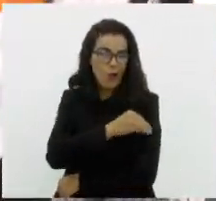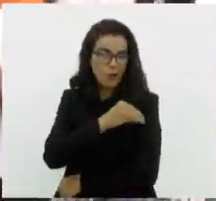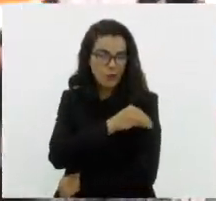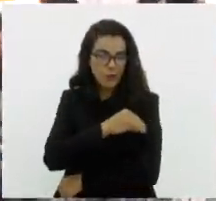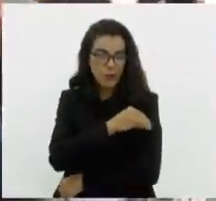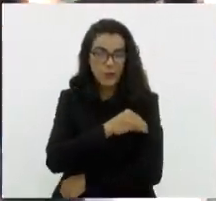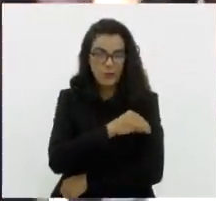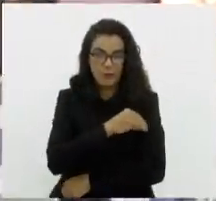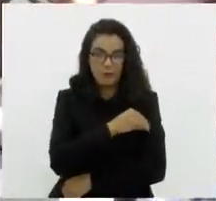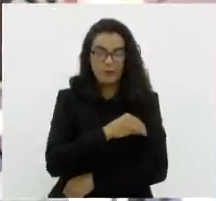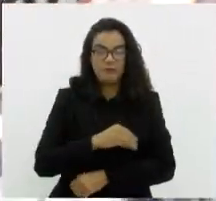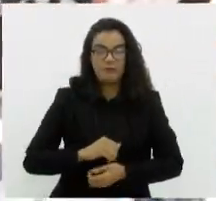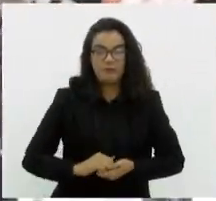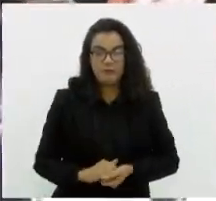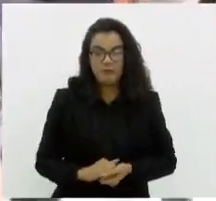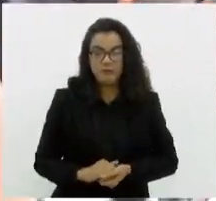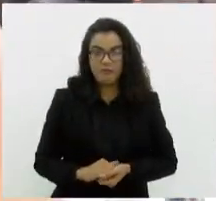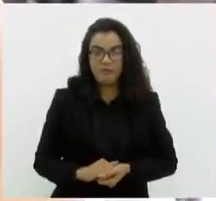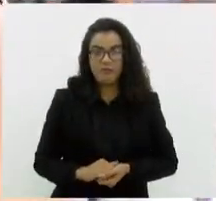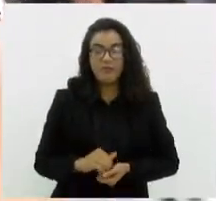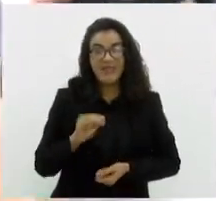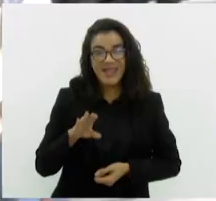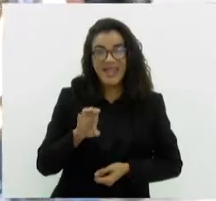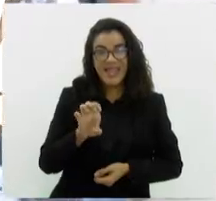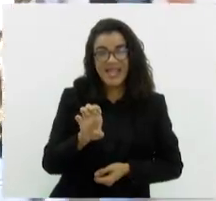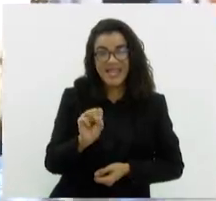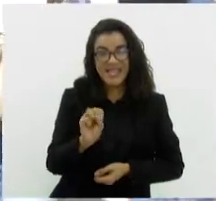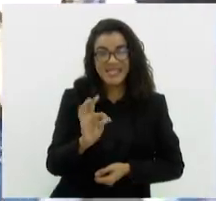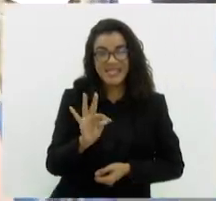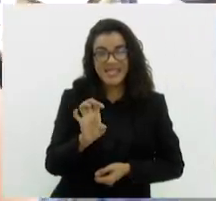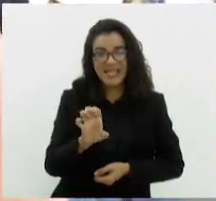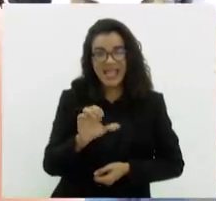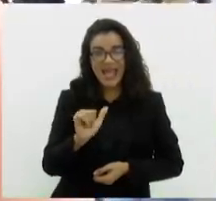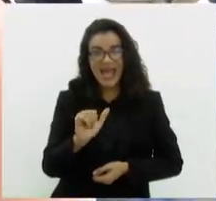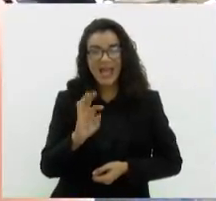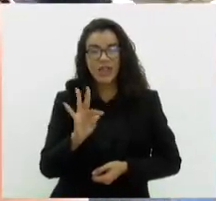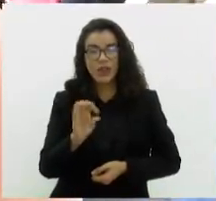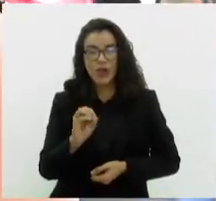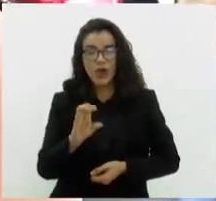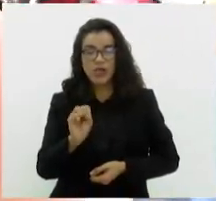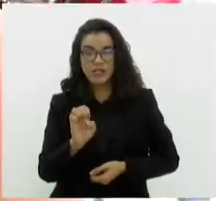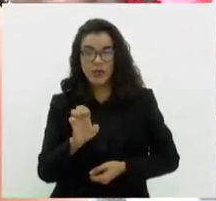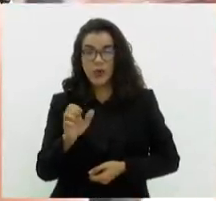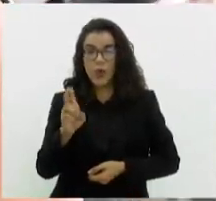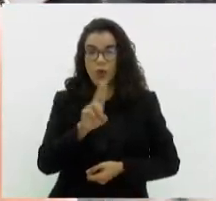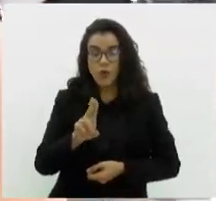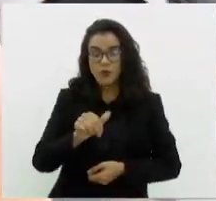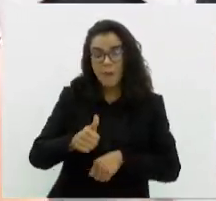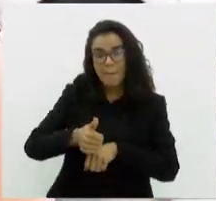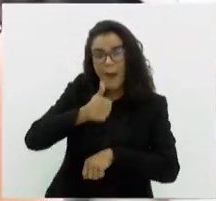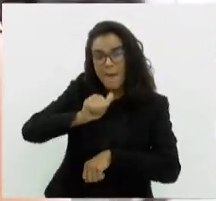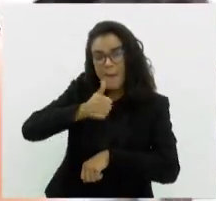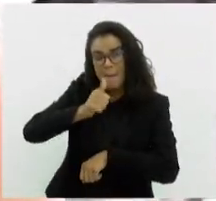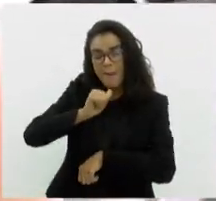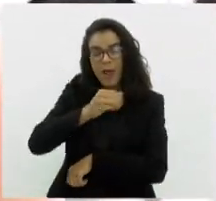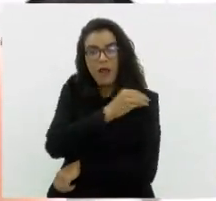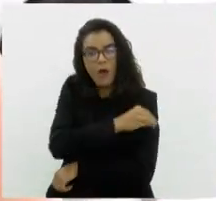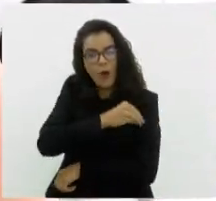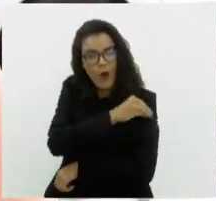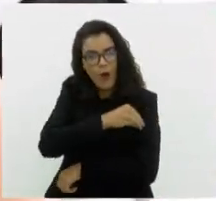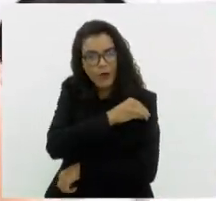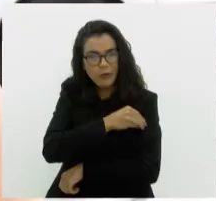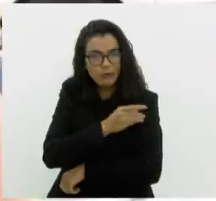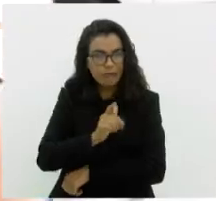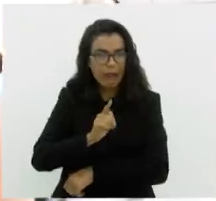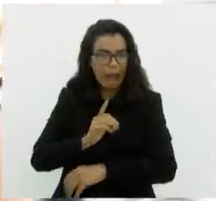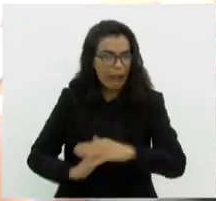formação de esteatose hepática. E essa esteatose alcoólica, pelo uso excessivo de bebida alcoólica, existe algum limite considerado